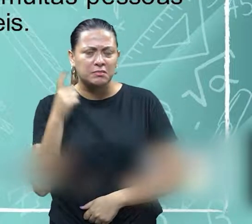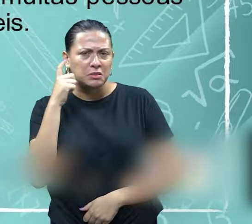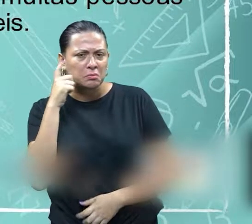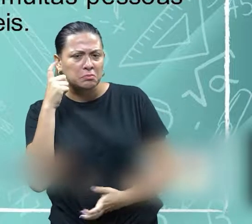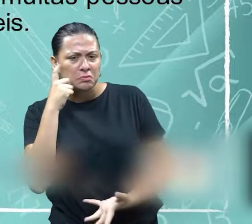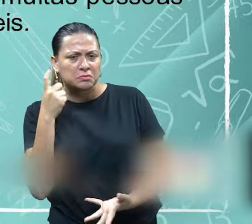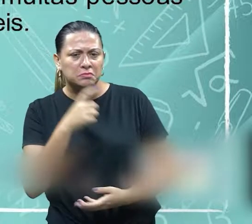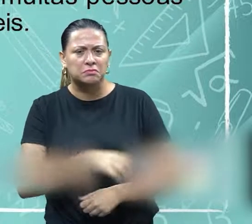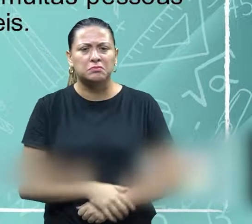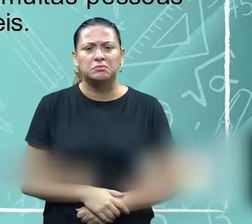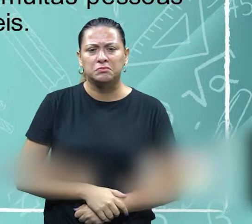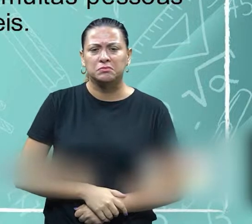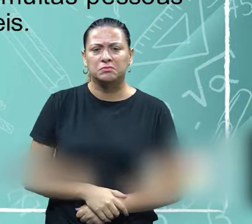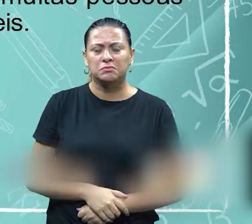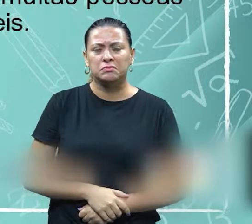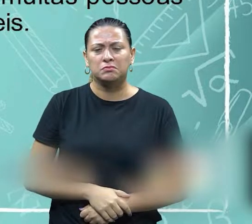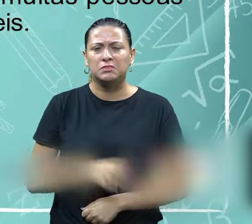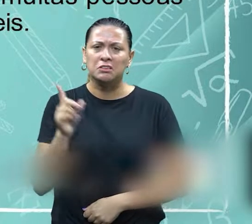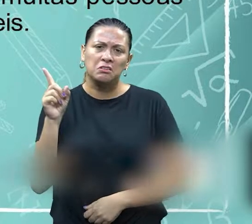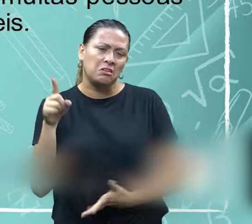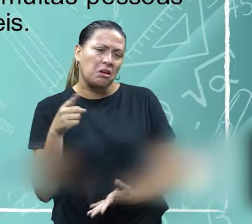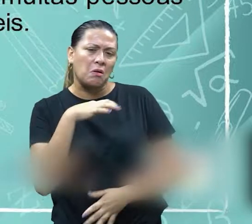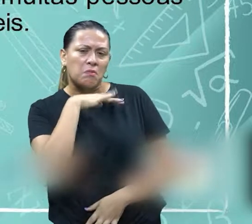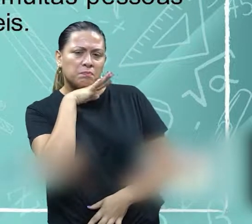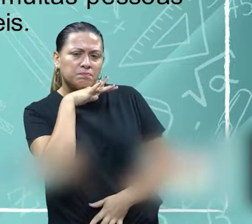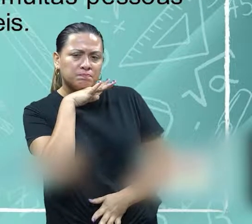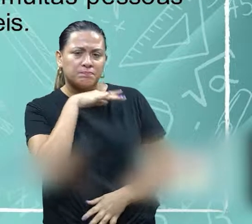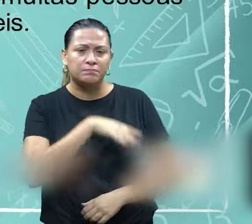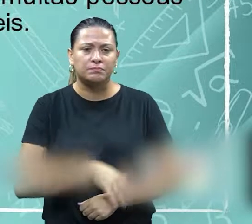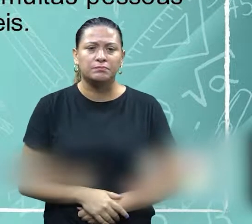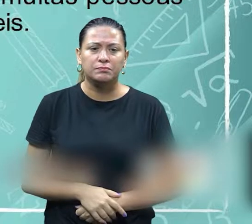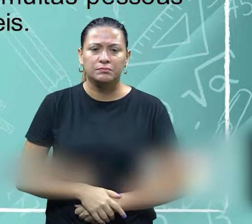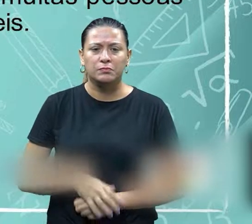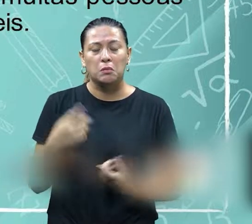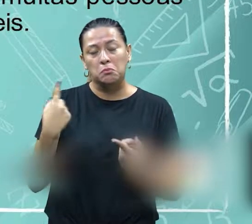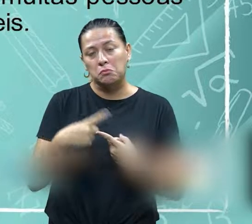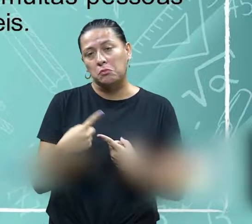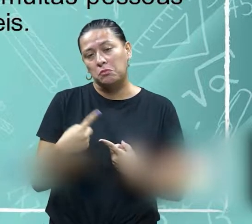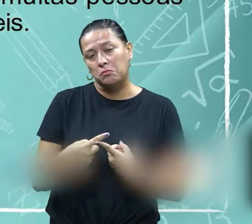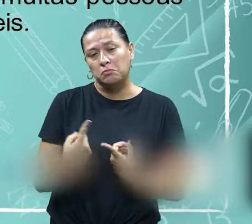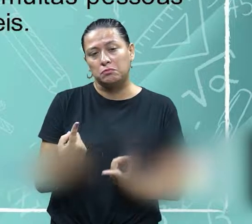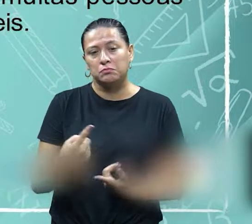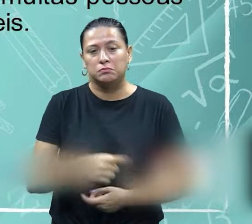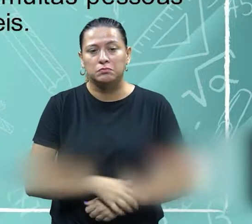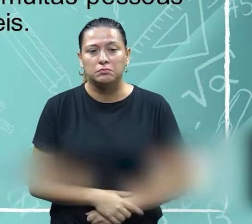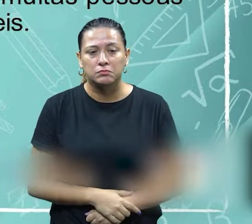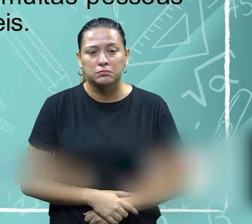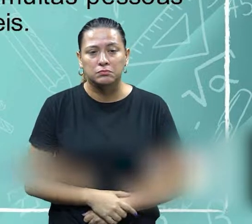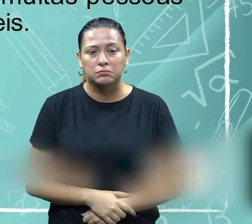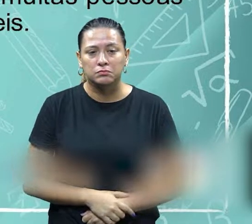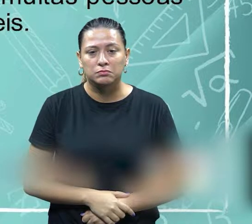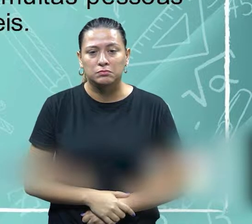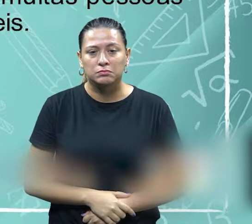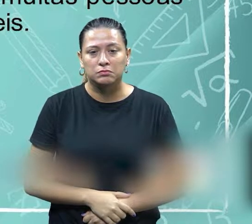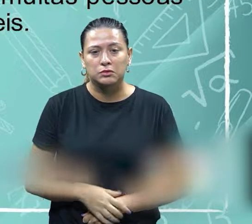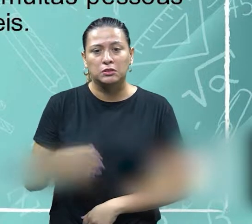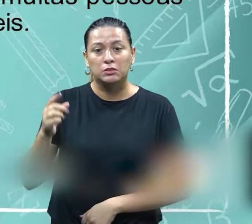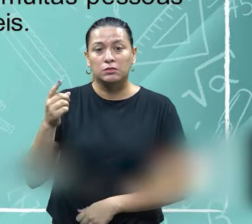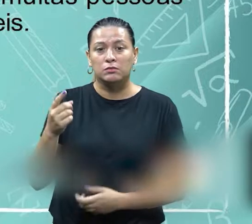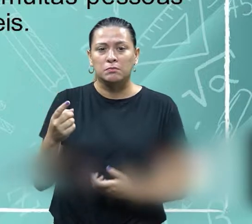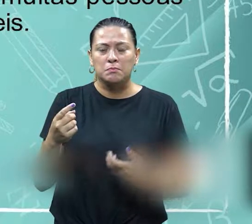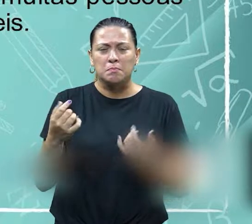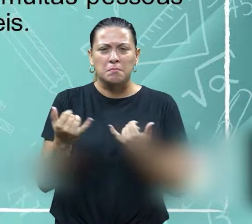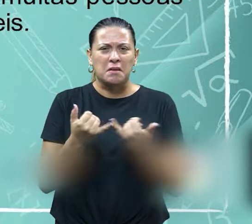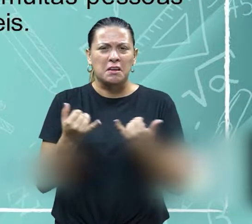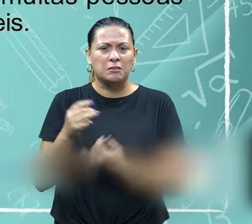achando que ter poder é algo ruim pois quem tem o poder tem aparentemente o direito